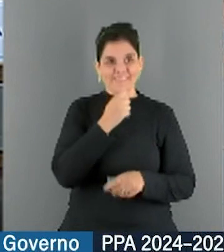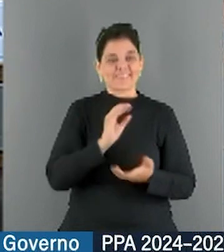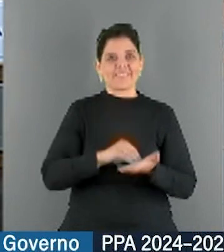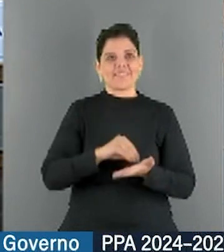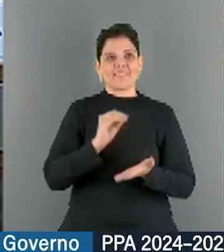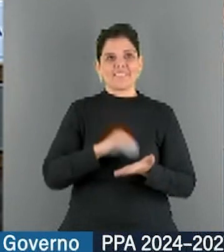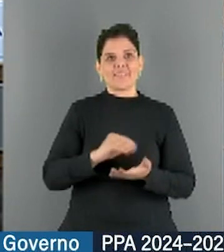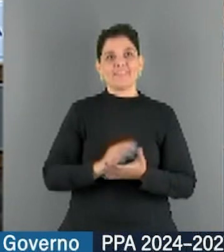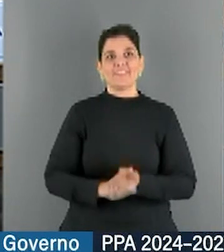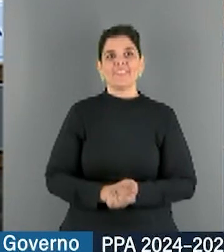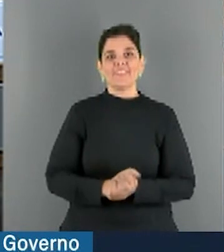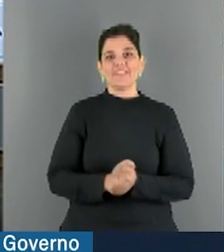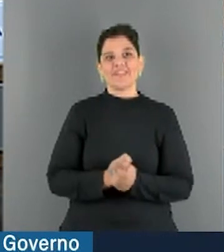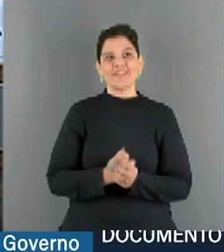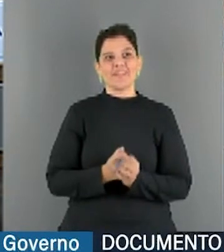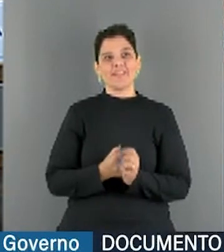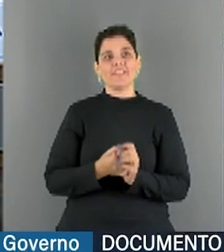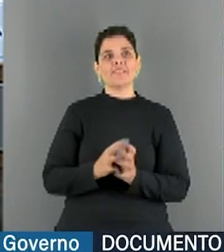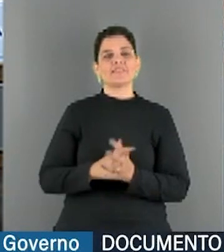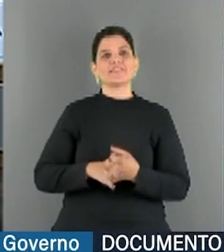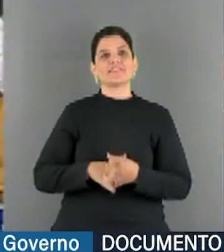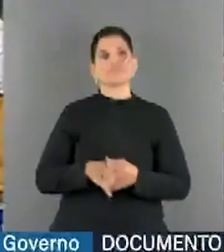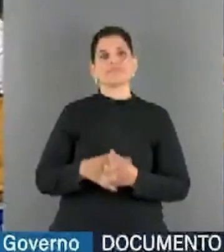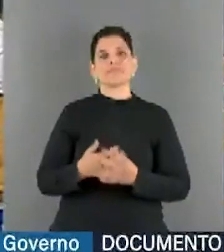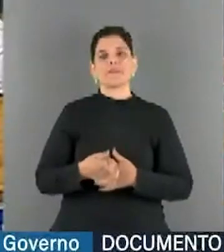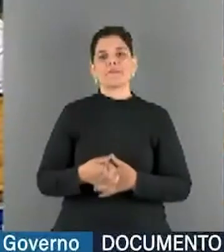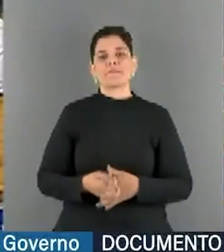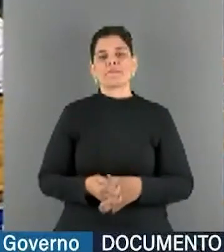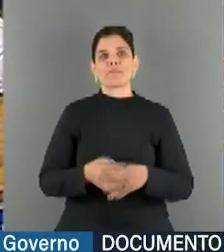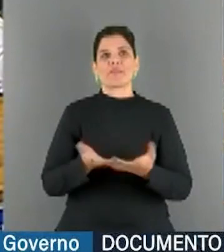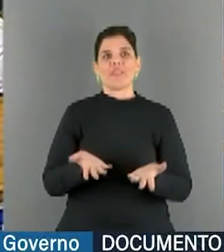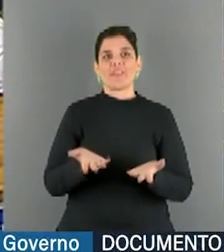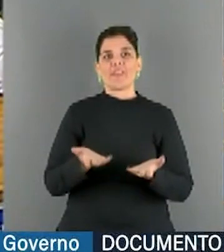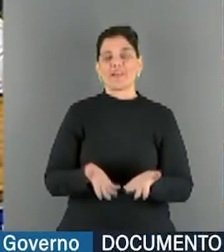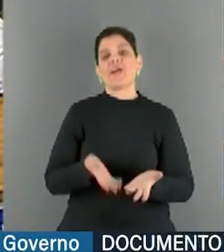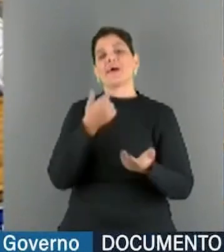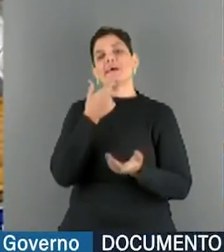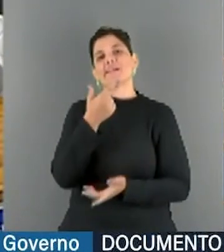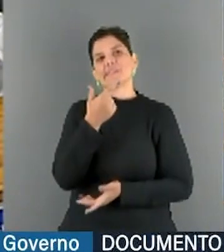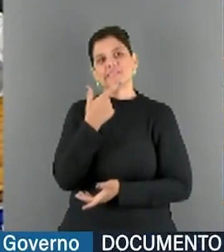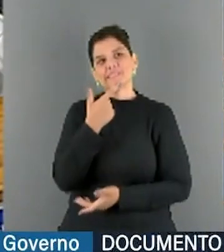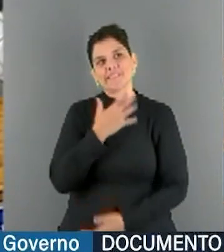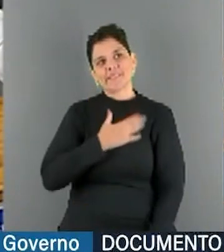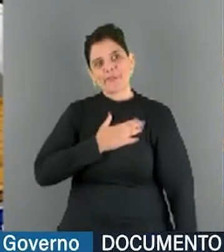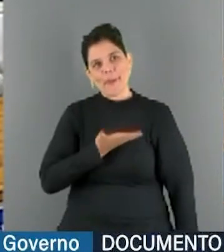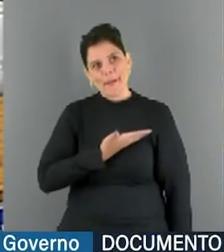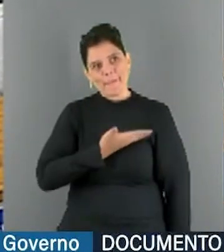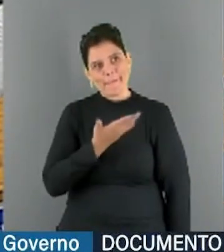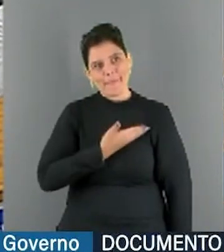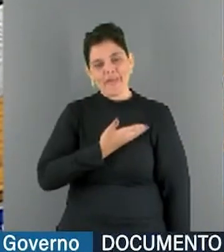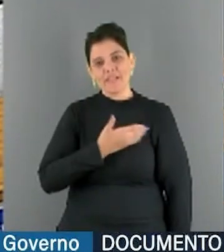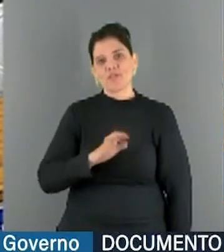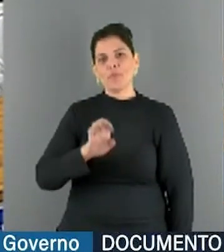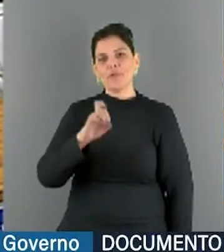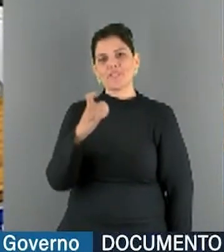Pois é, só para se contrair, o nosso ex-comunista aqui, meu querido amigo, queria saber qual é a